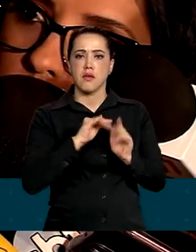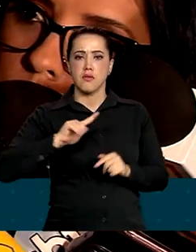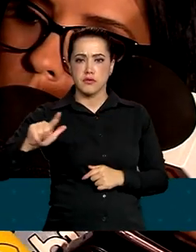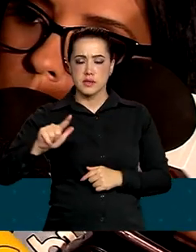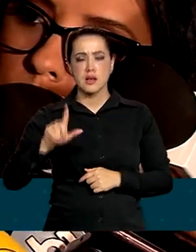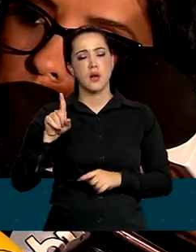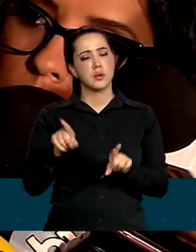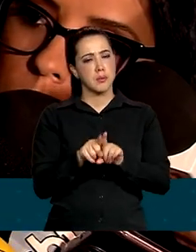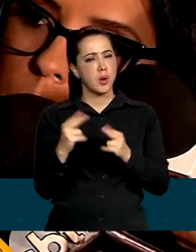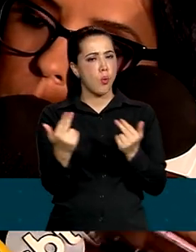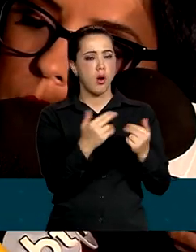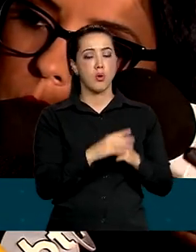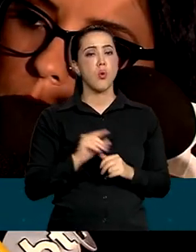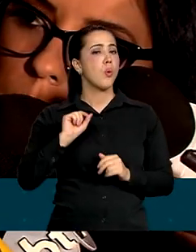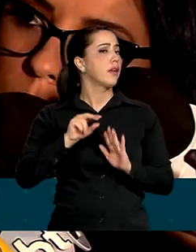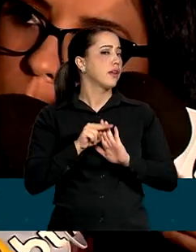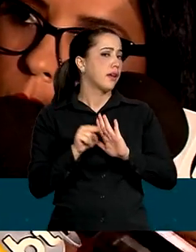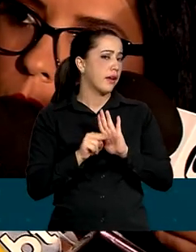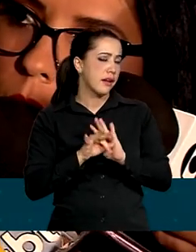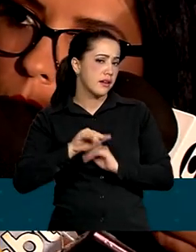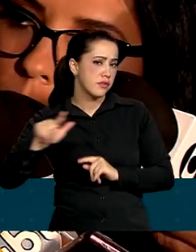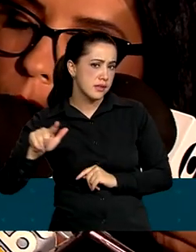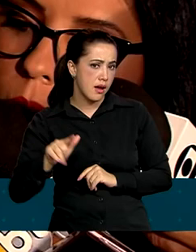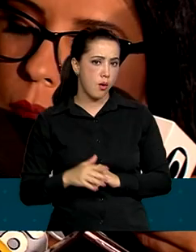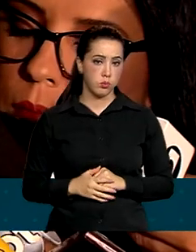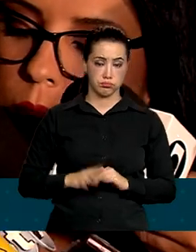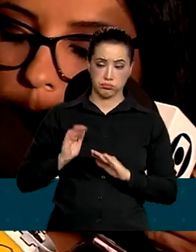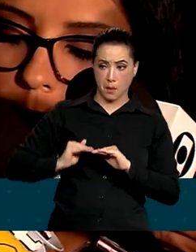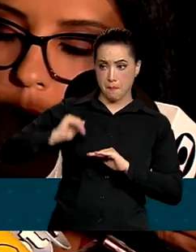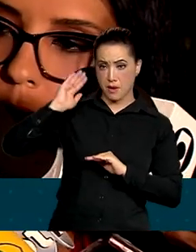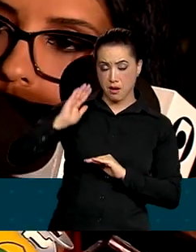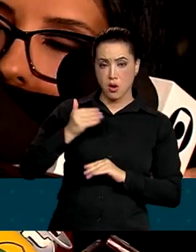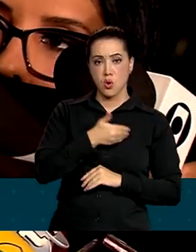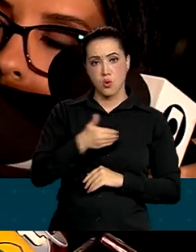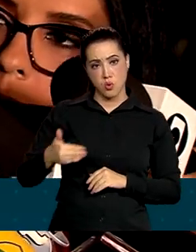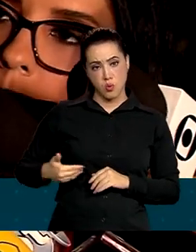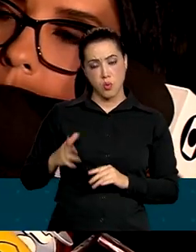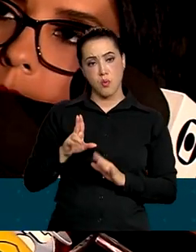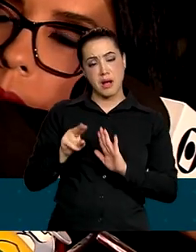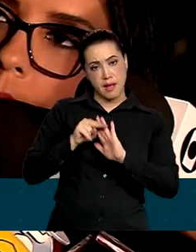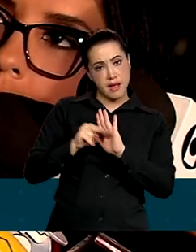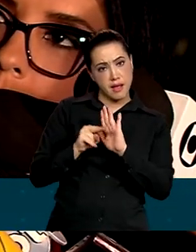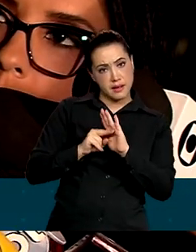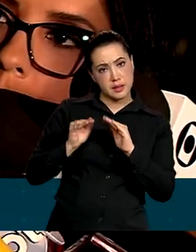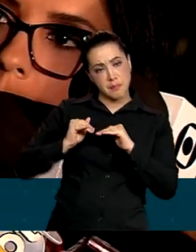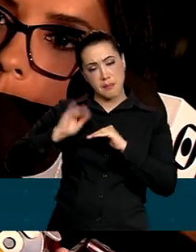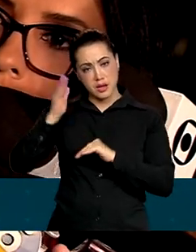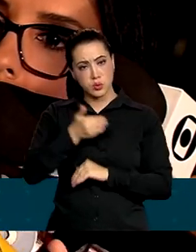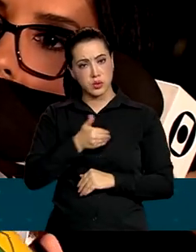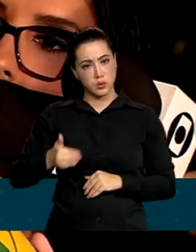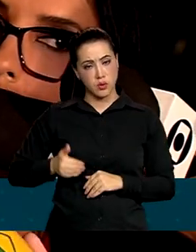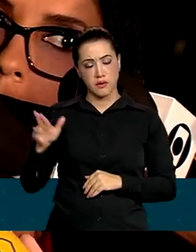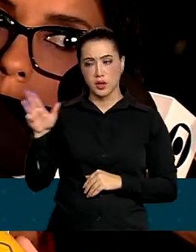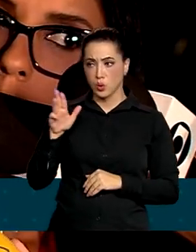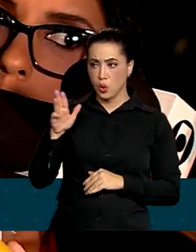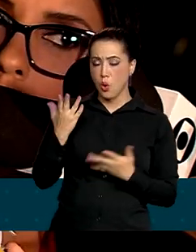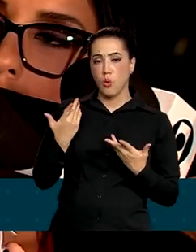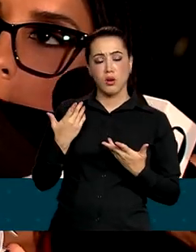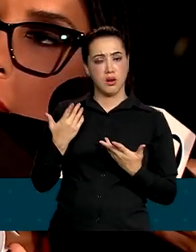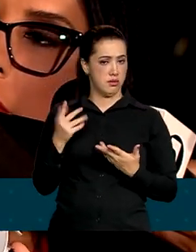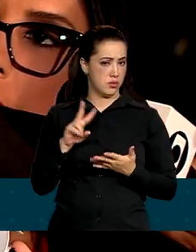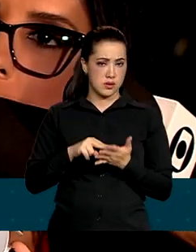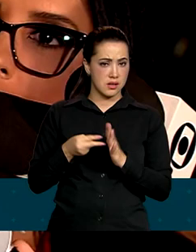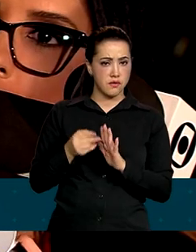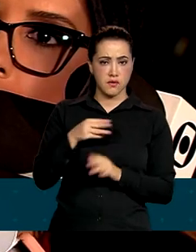a regra fiscal? É você ter uma regra que ultrapasse, inclusive, o governo Lula, que ultrapasse os governos, que sinalize